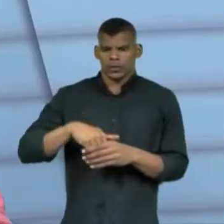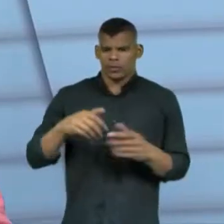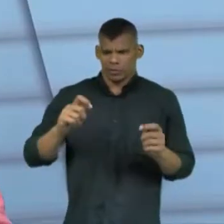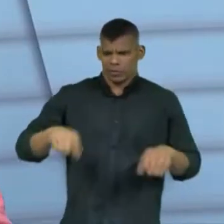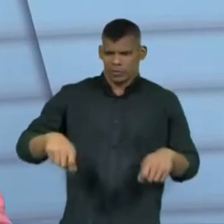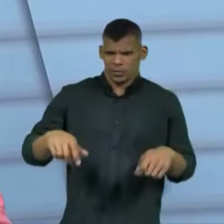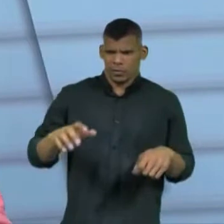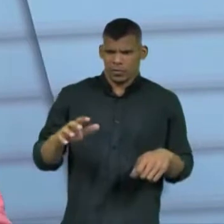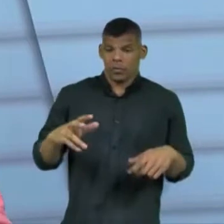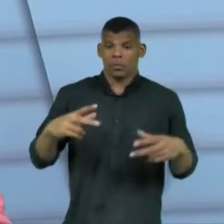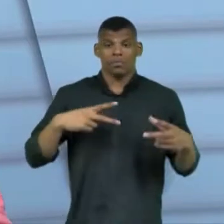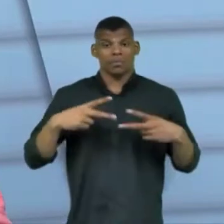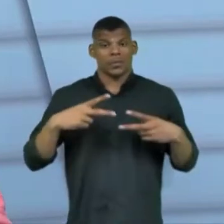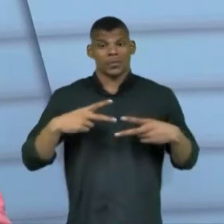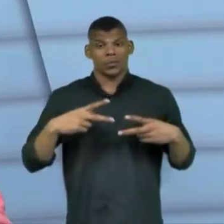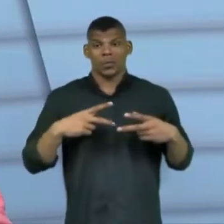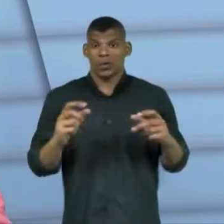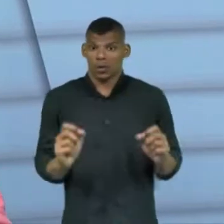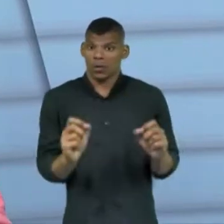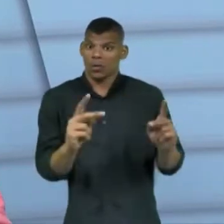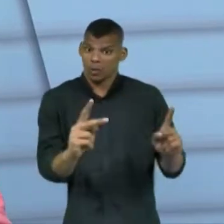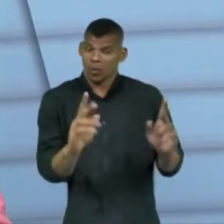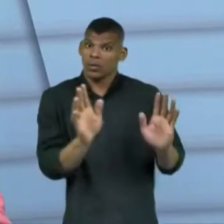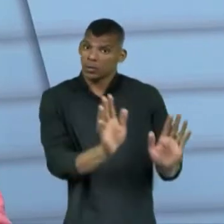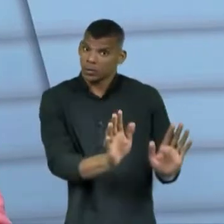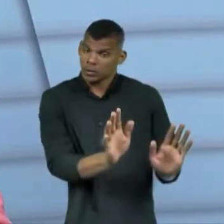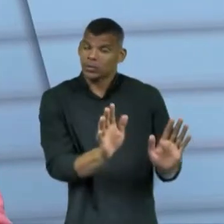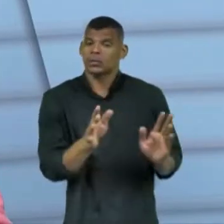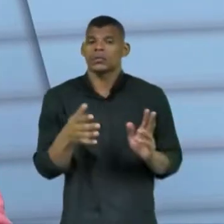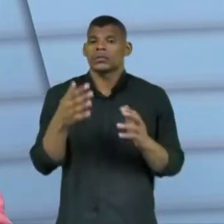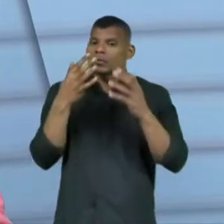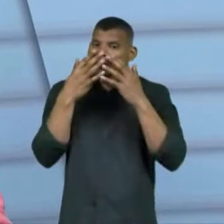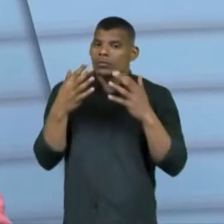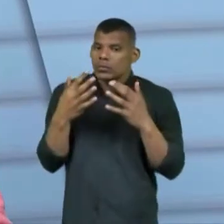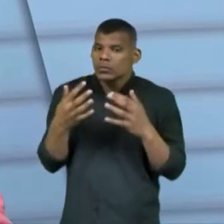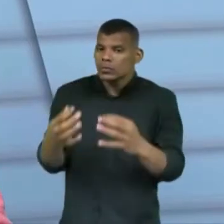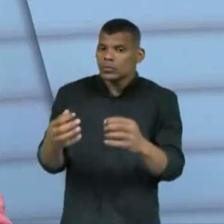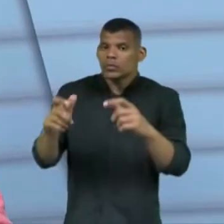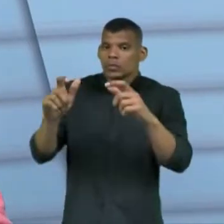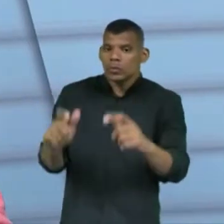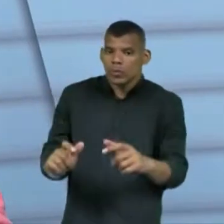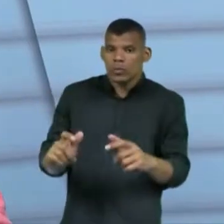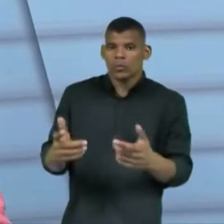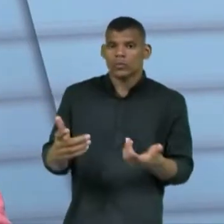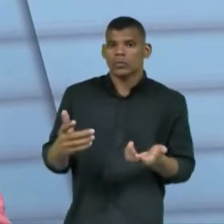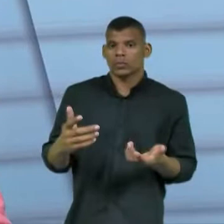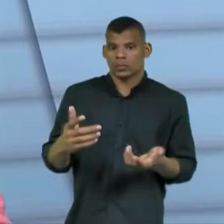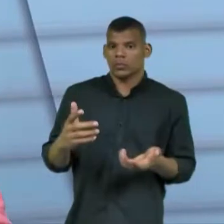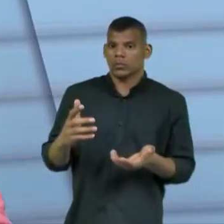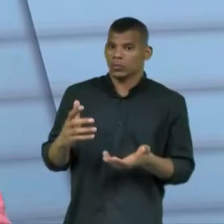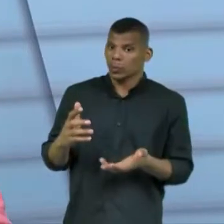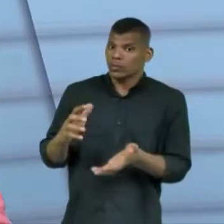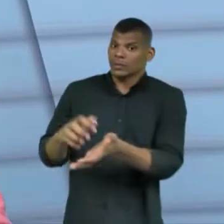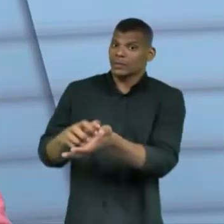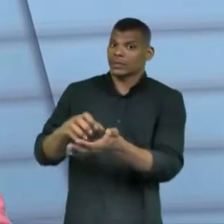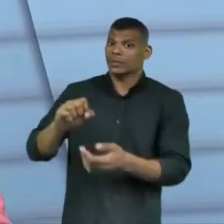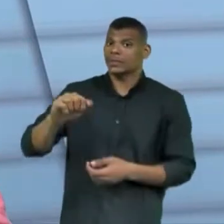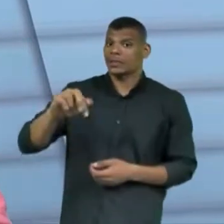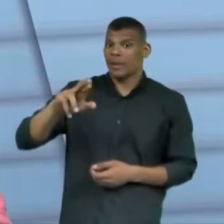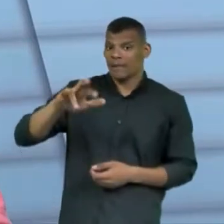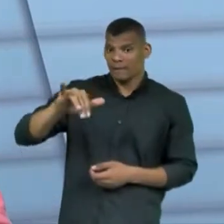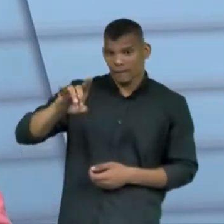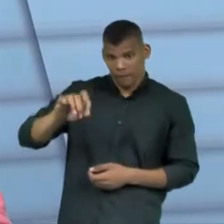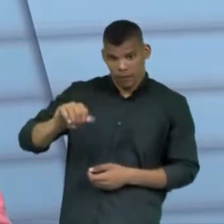privado não tem problema nenhum. A questão é as vedações principais para agentes públicos em órgãos